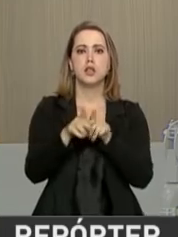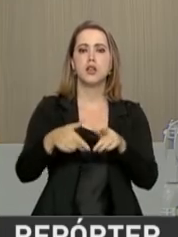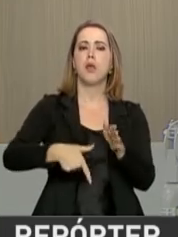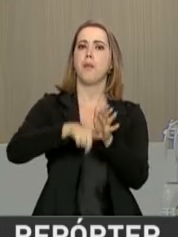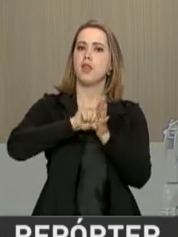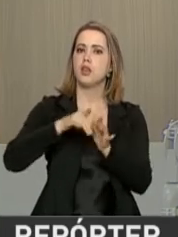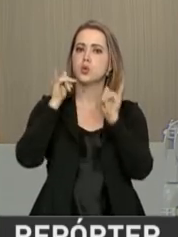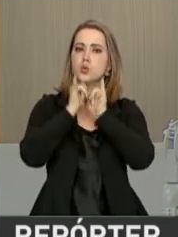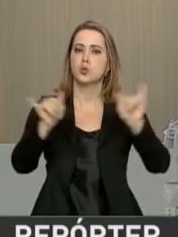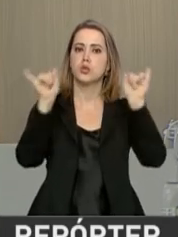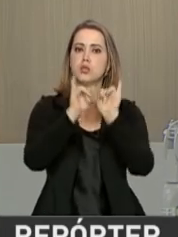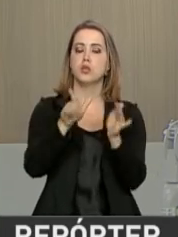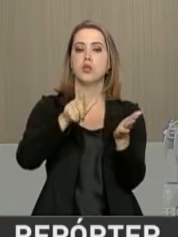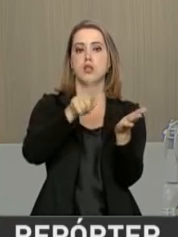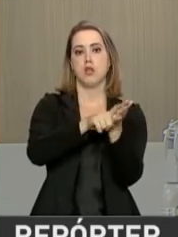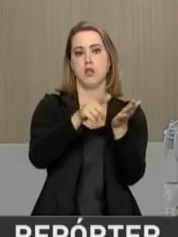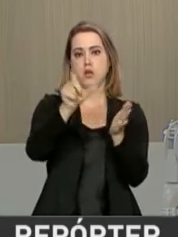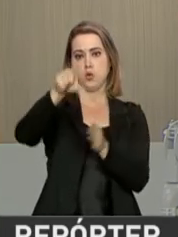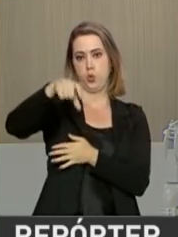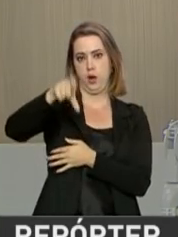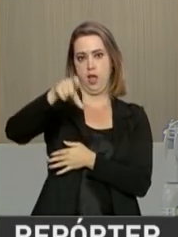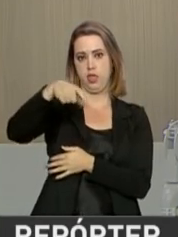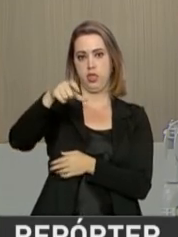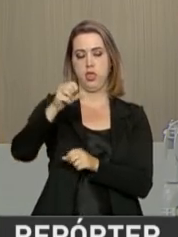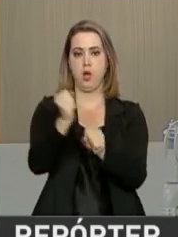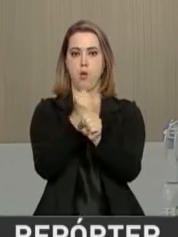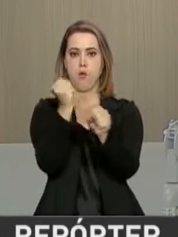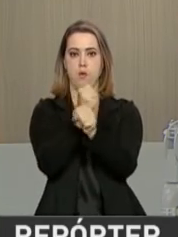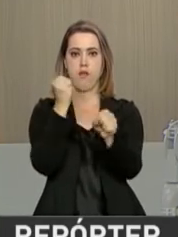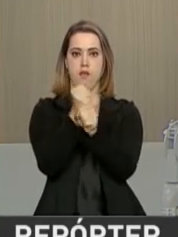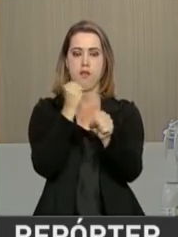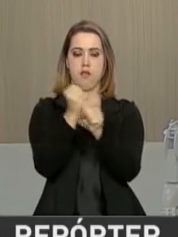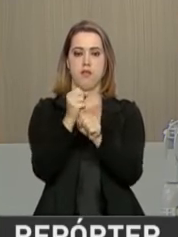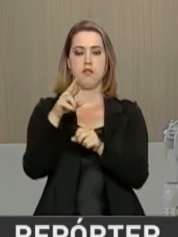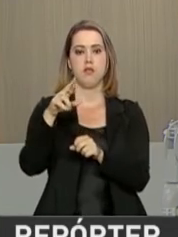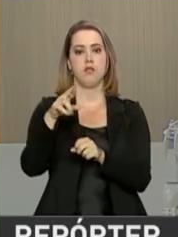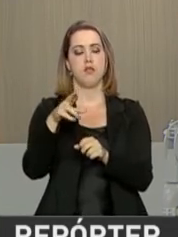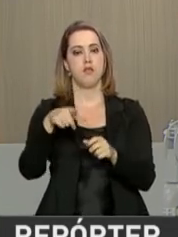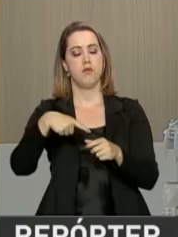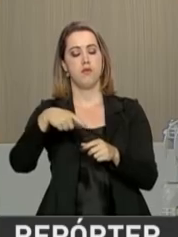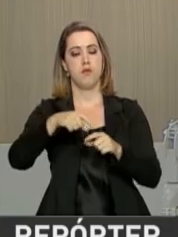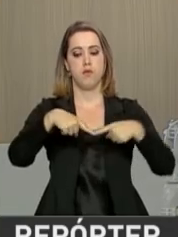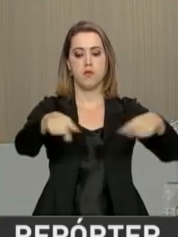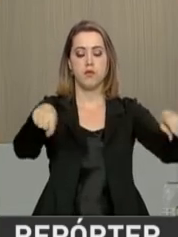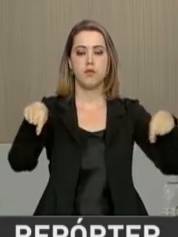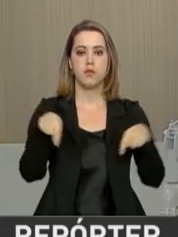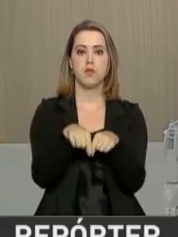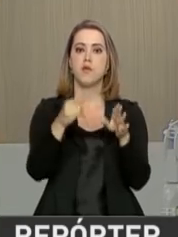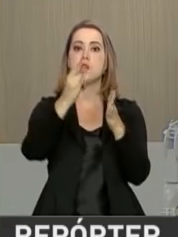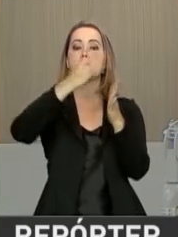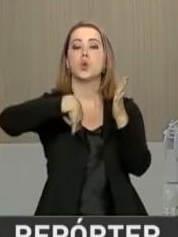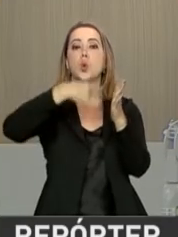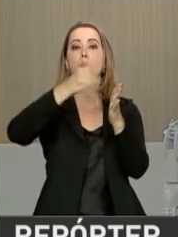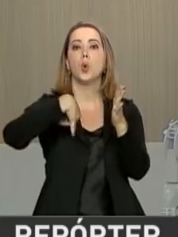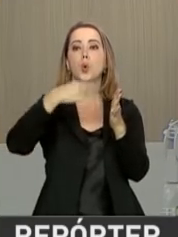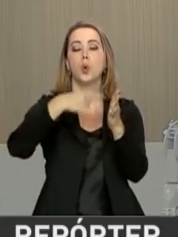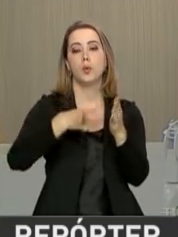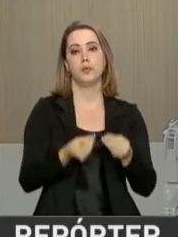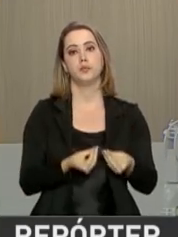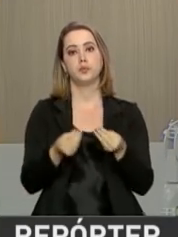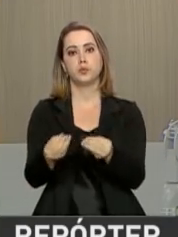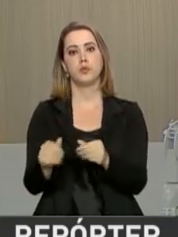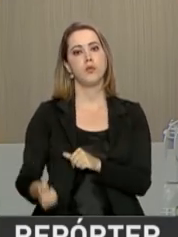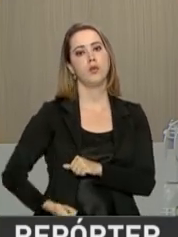lançamento do cartão reforma e regularização do terreno para muitos brasileiros. A ideia é incentivar a